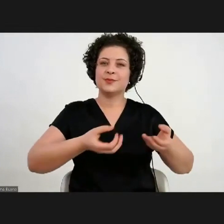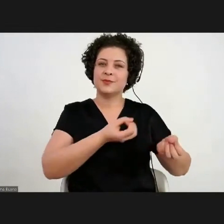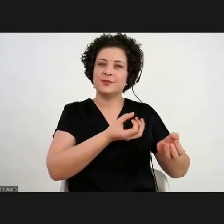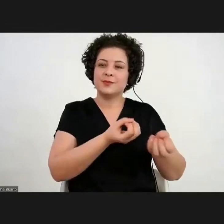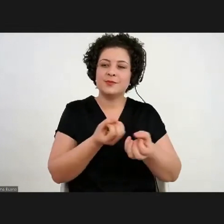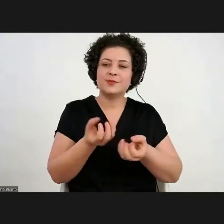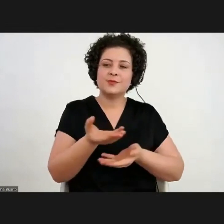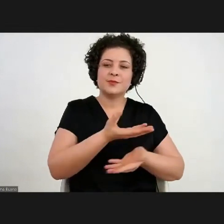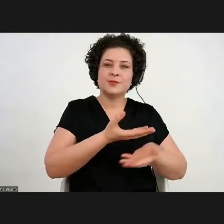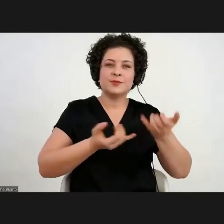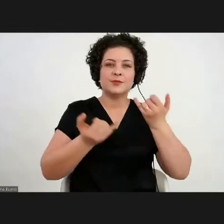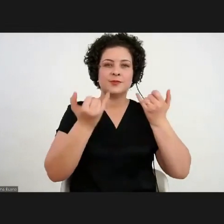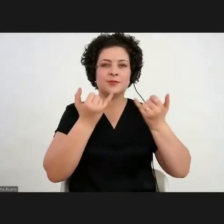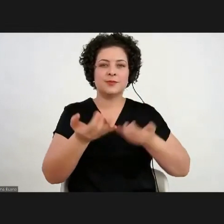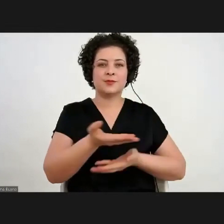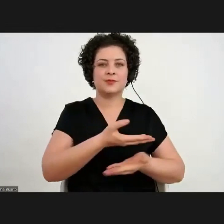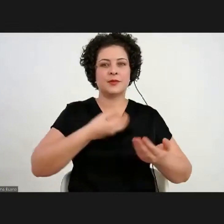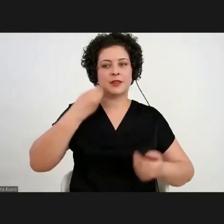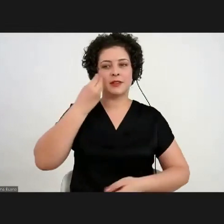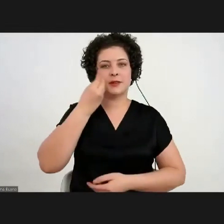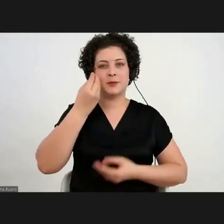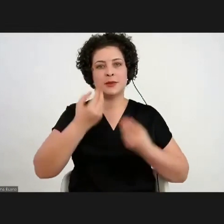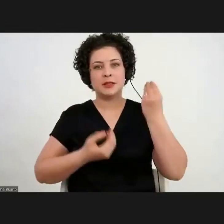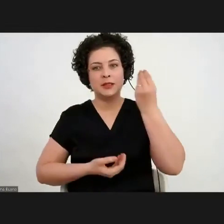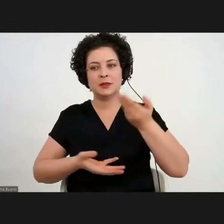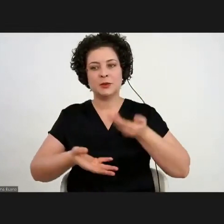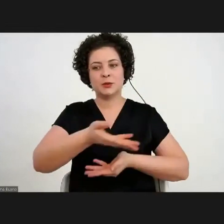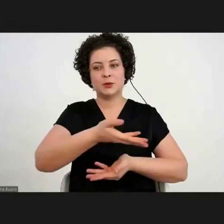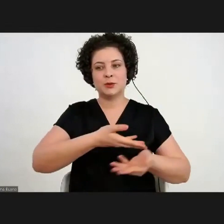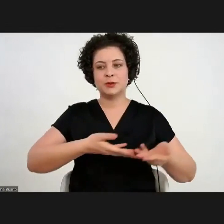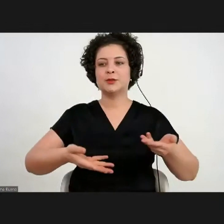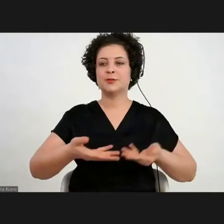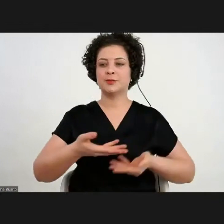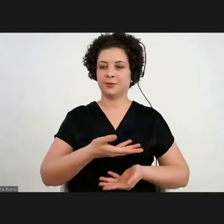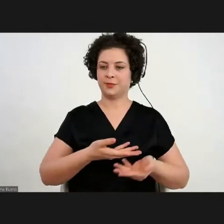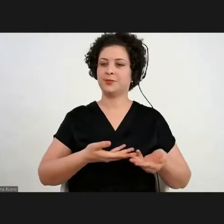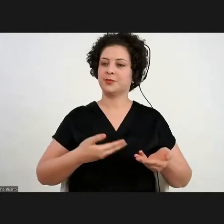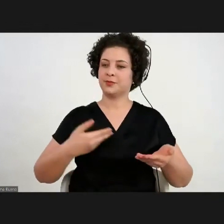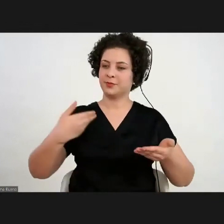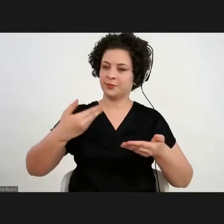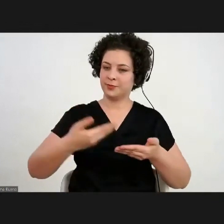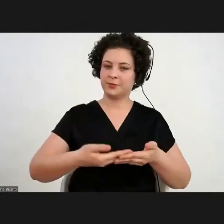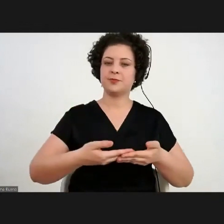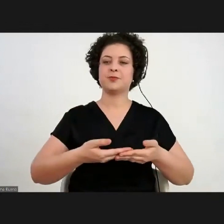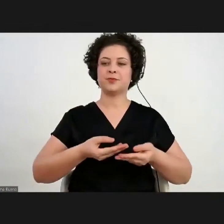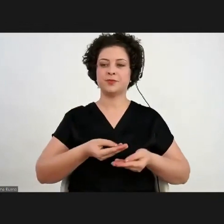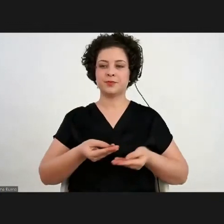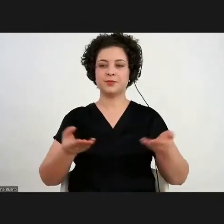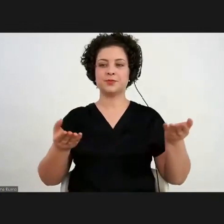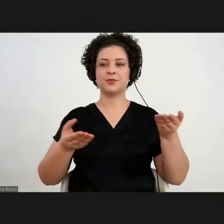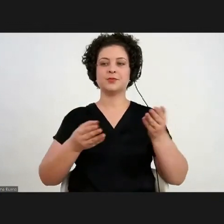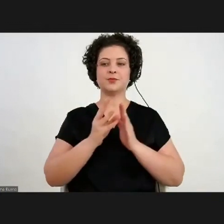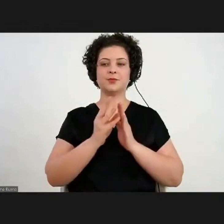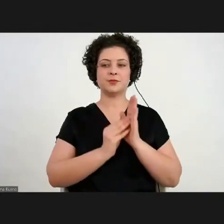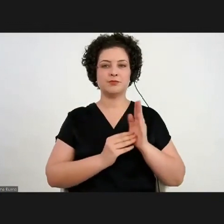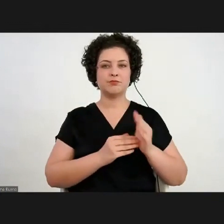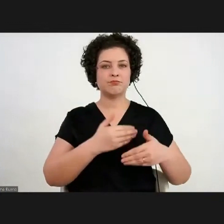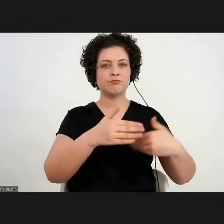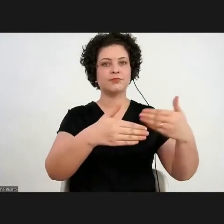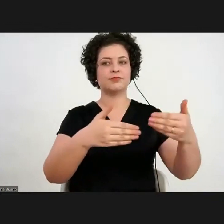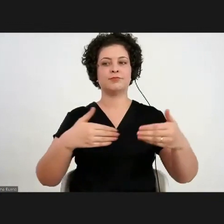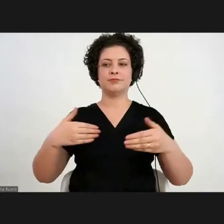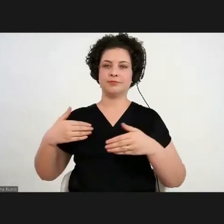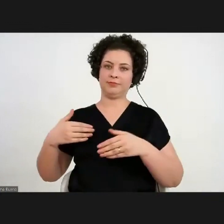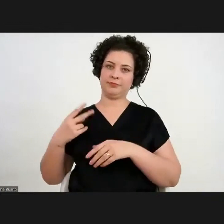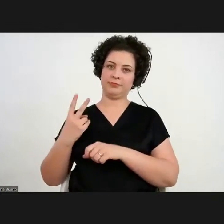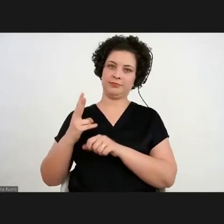saberes e de experiências nesse grupo que vem e alimenta todo o conteúdo desenvolvido durante esses